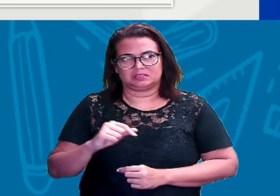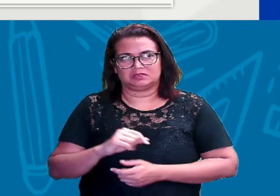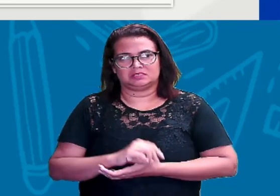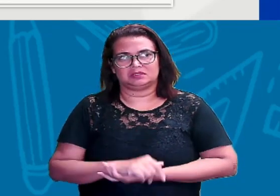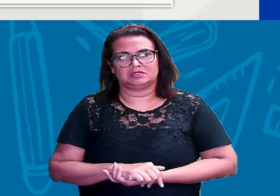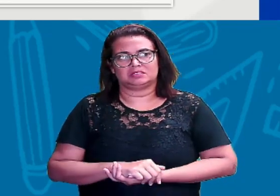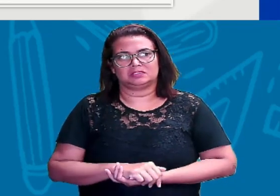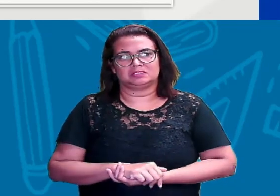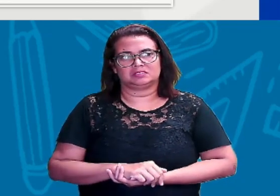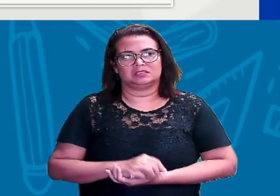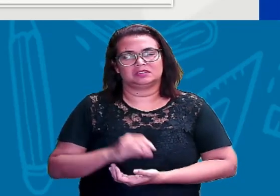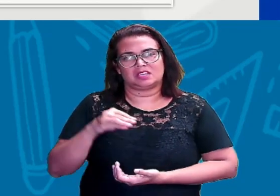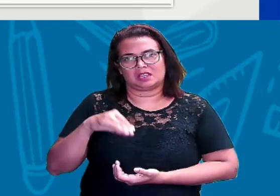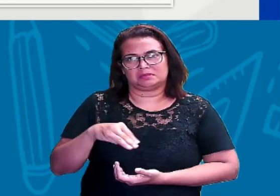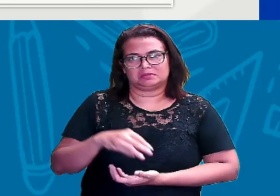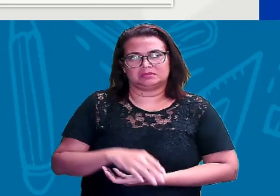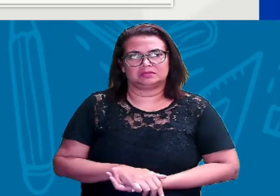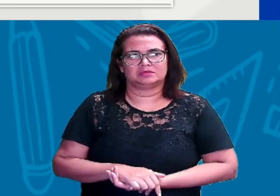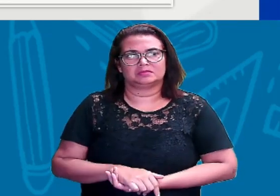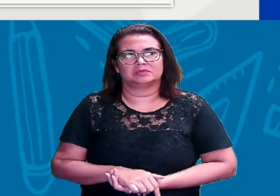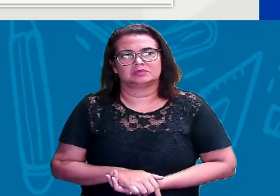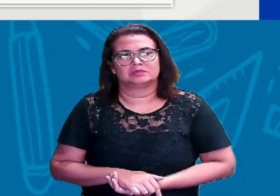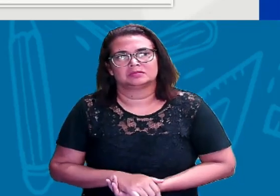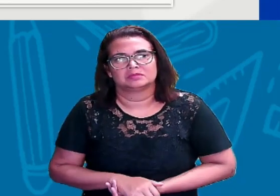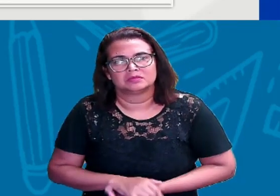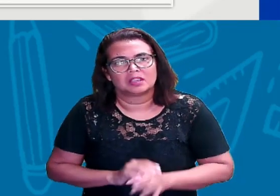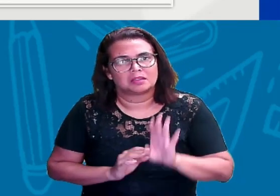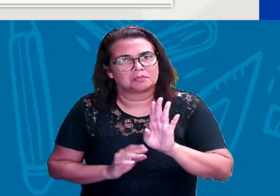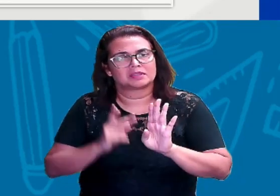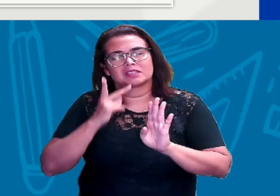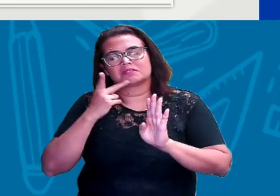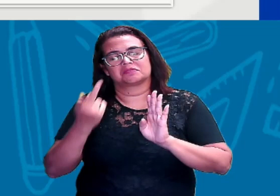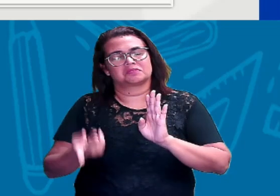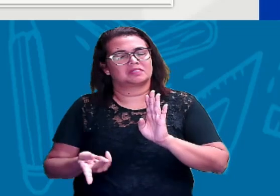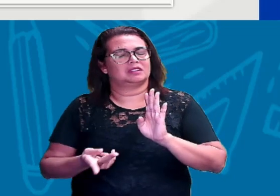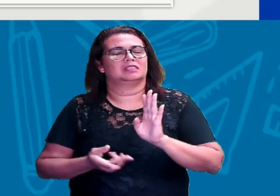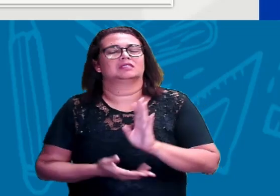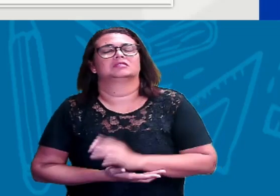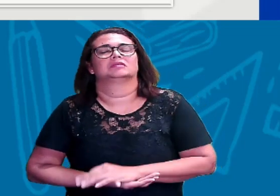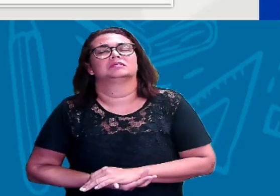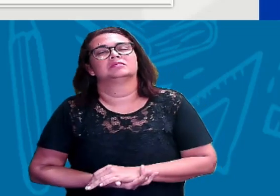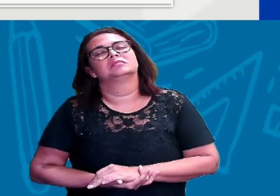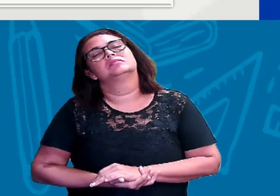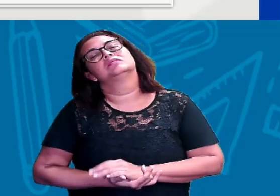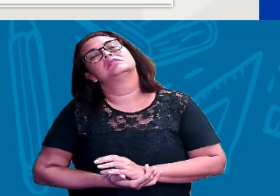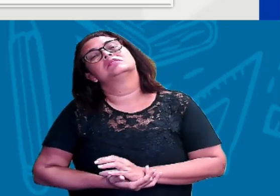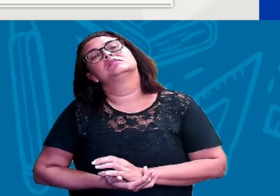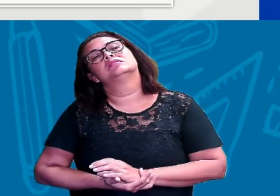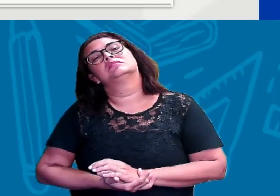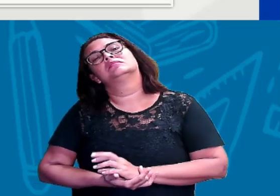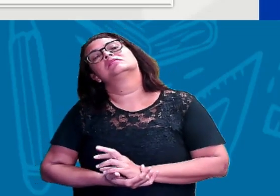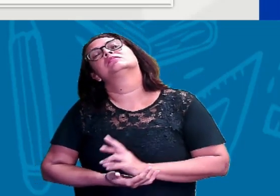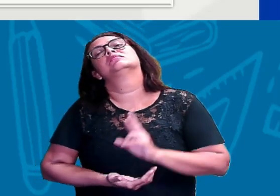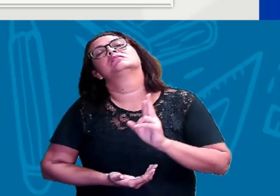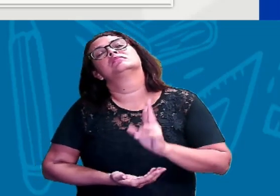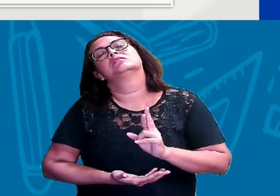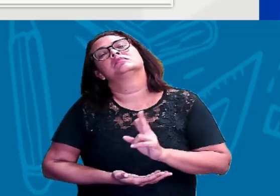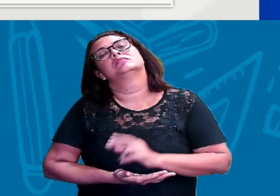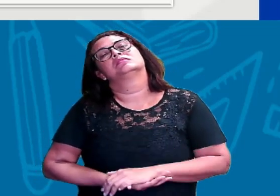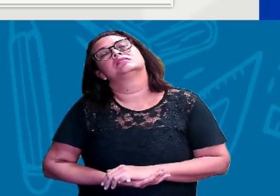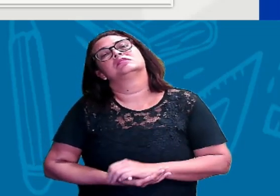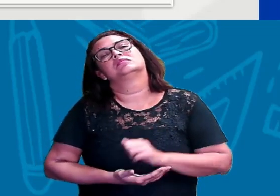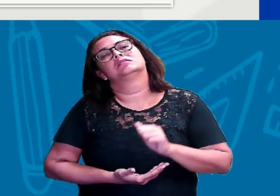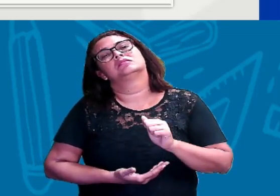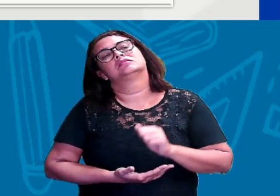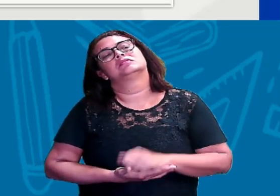pronúncia M. A letra B, a pronúncia B. Vem aí a letra R, pronúncia R.